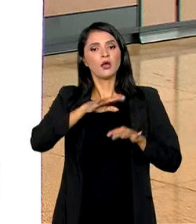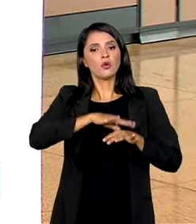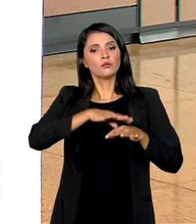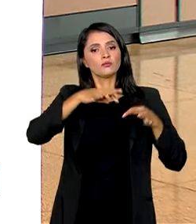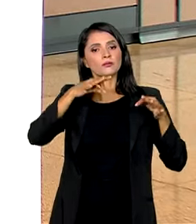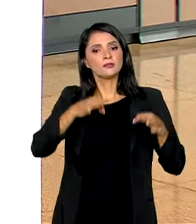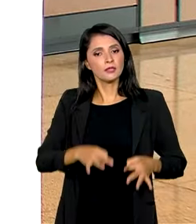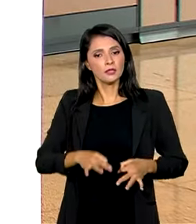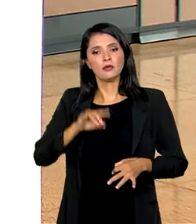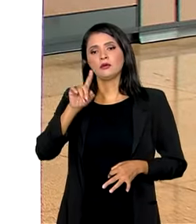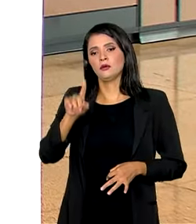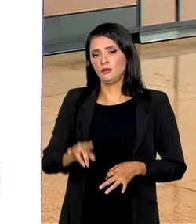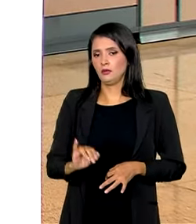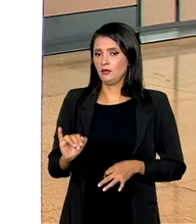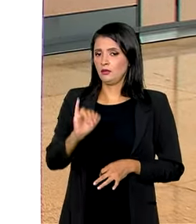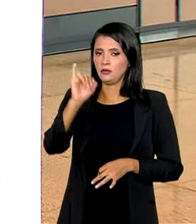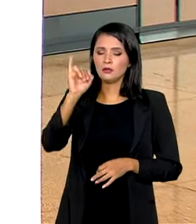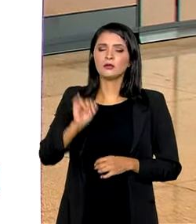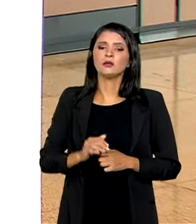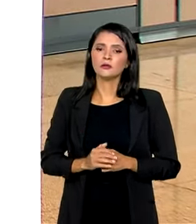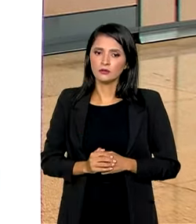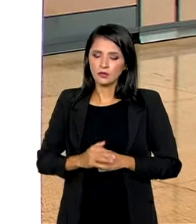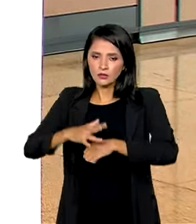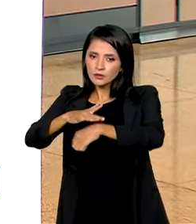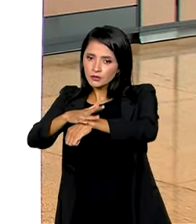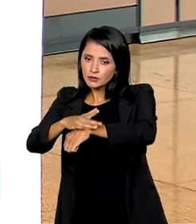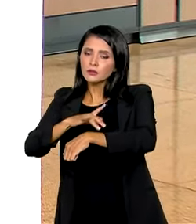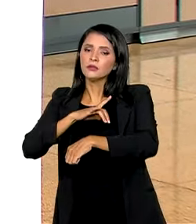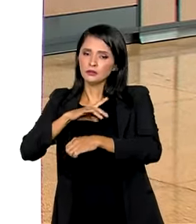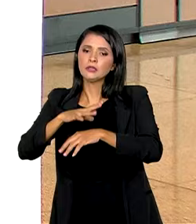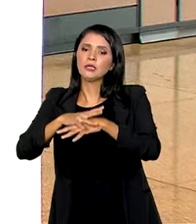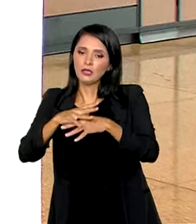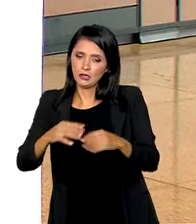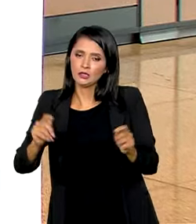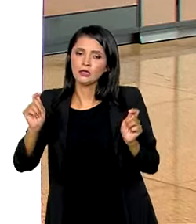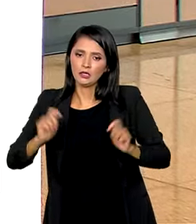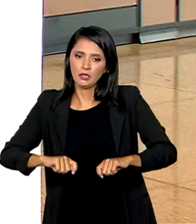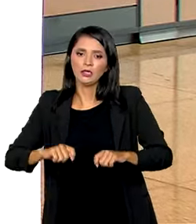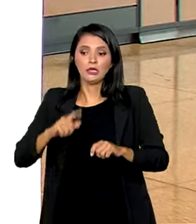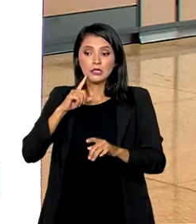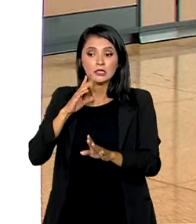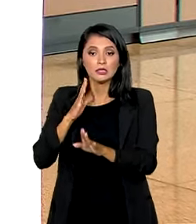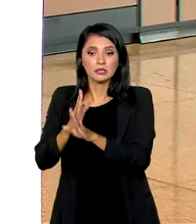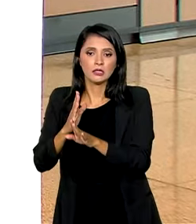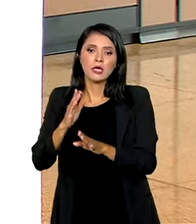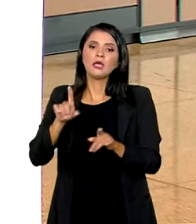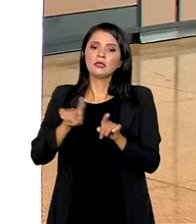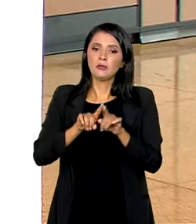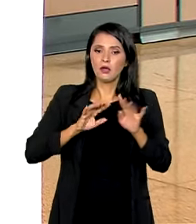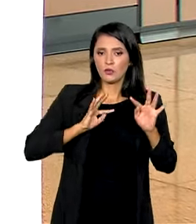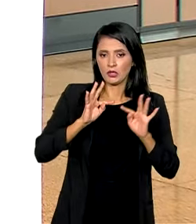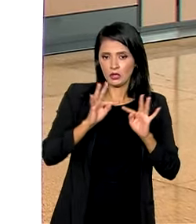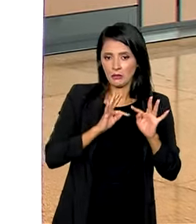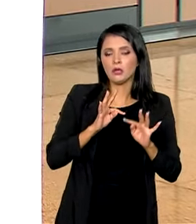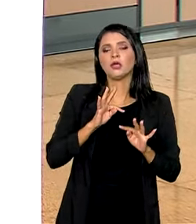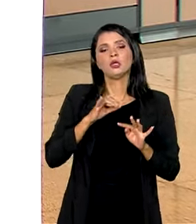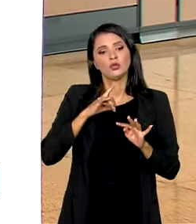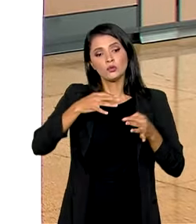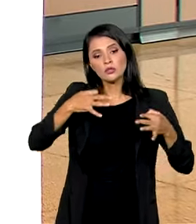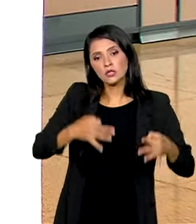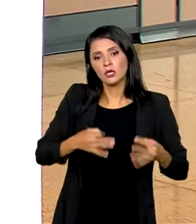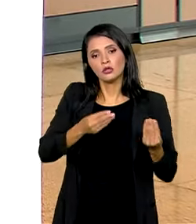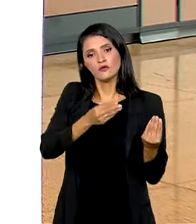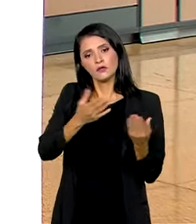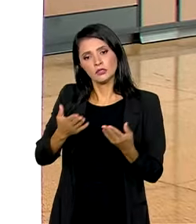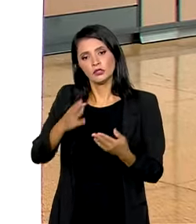correto são muito importantes. A doença tem cura e tanto o diagnóstico quanto o tratamento adequado são